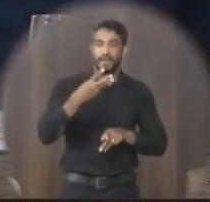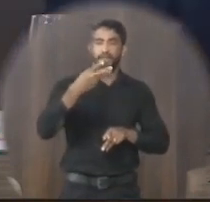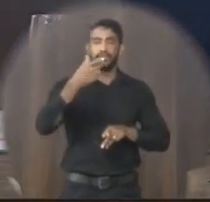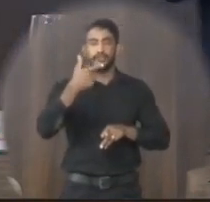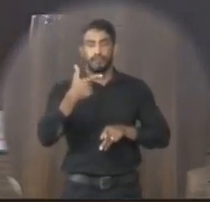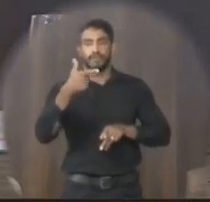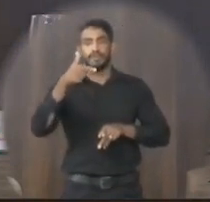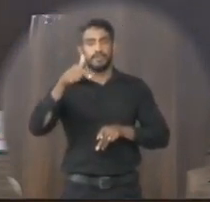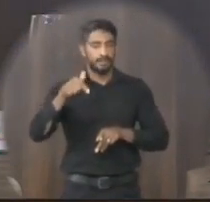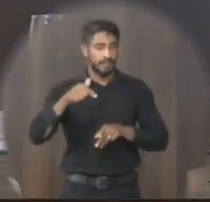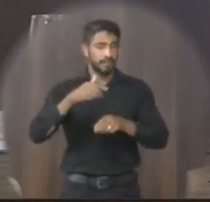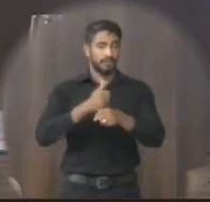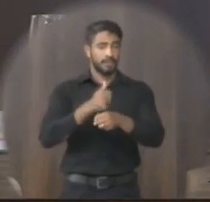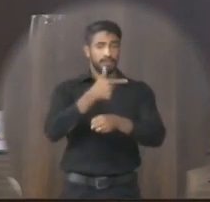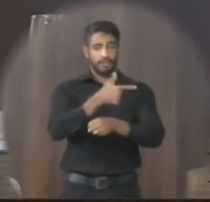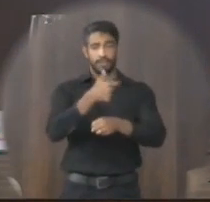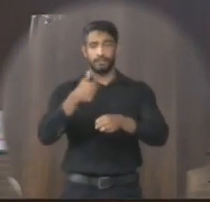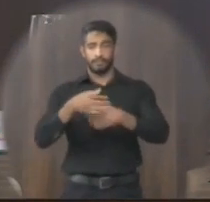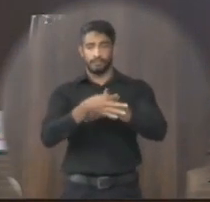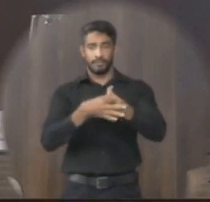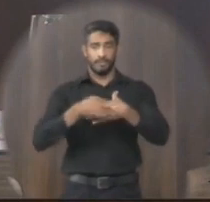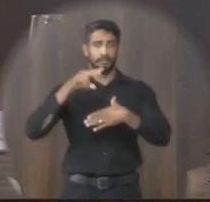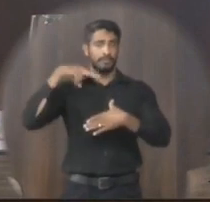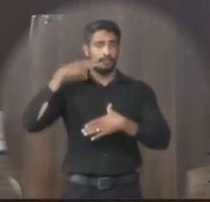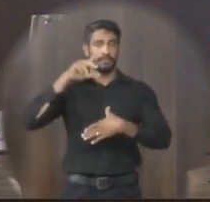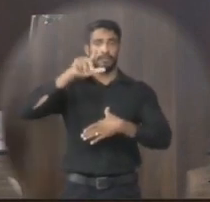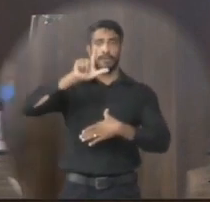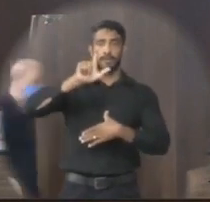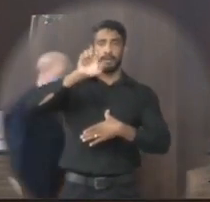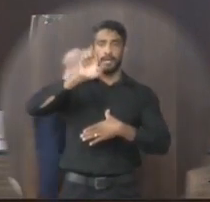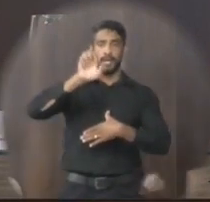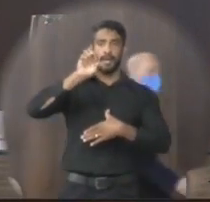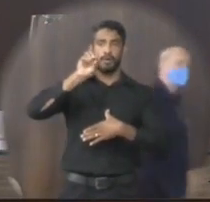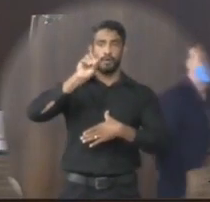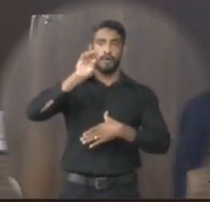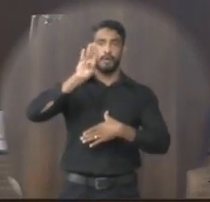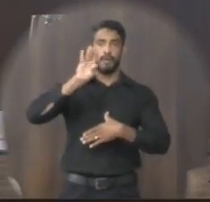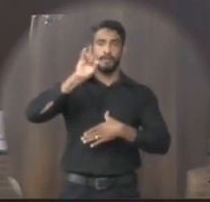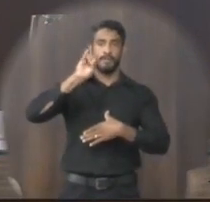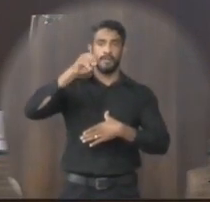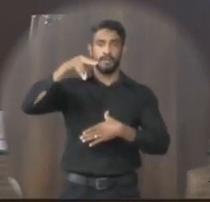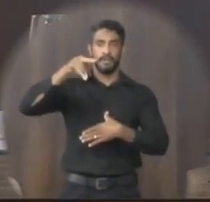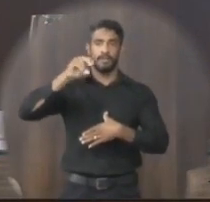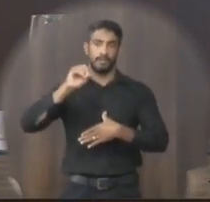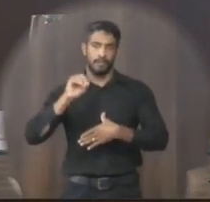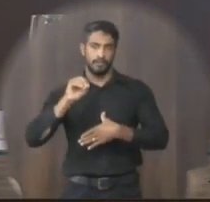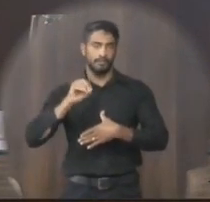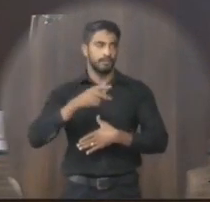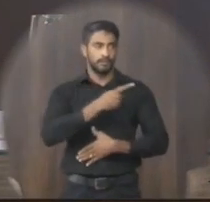de autoria do vereador Leobino Antunes de Bem excelentíssimo senhor presidente